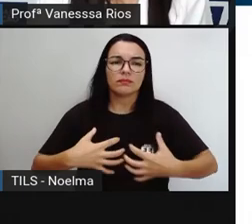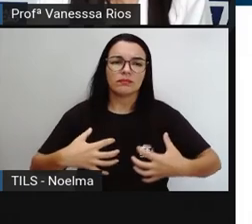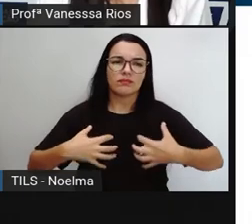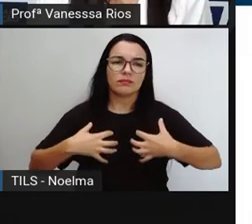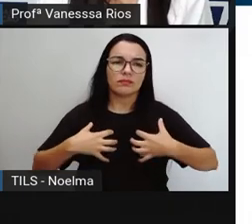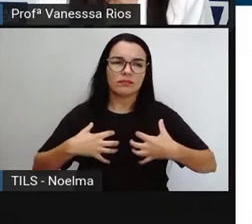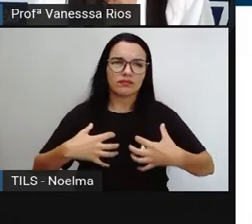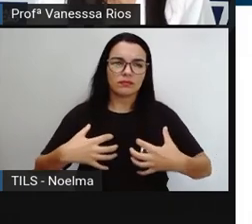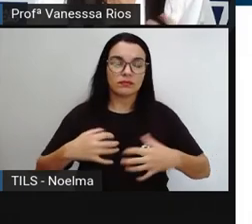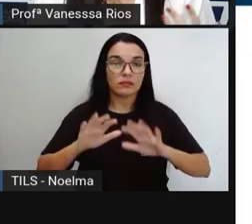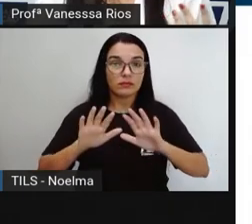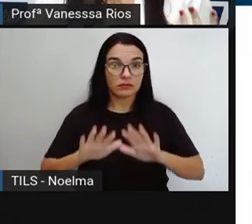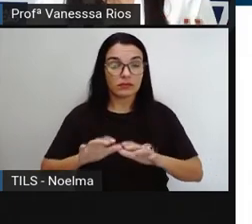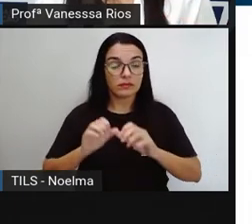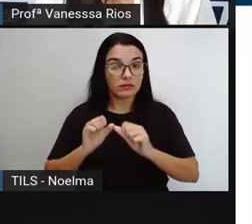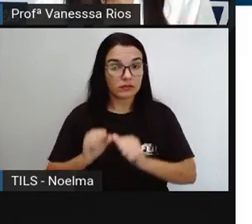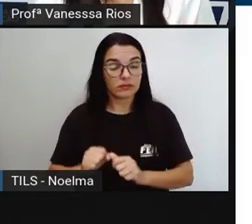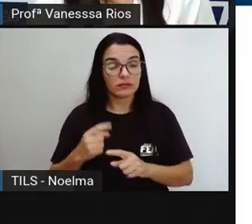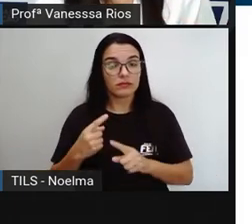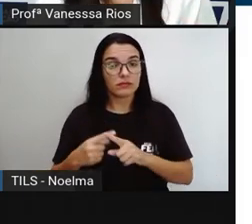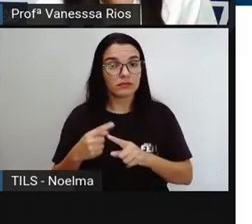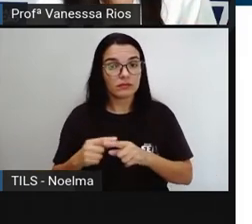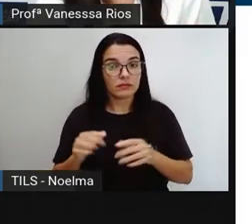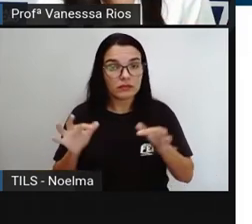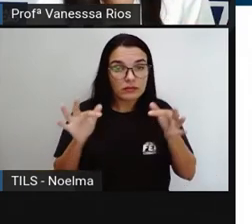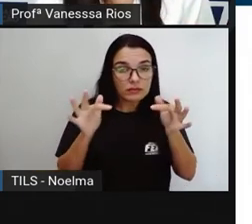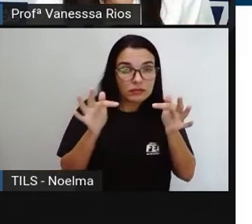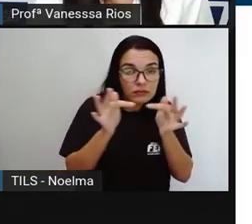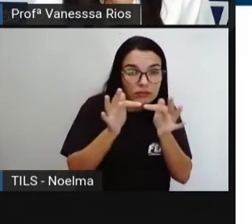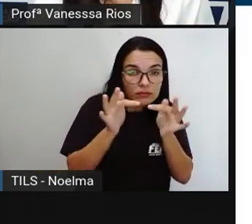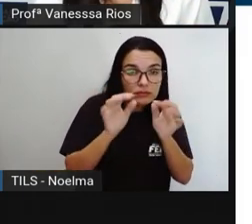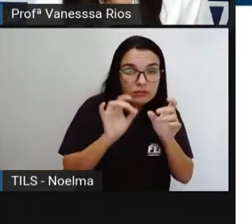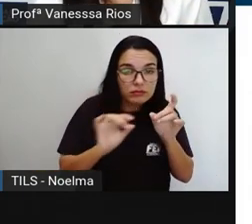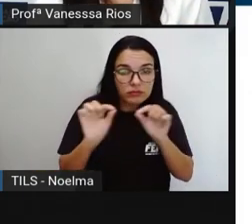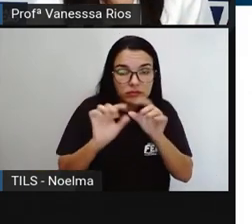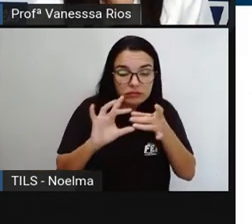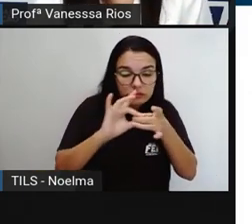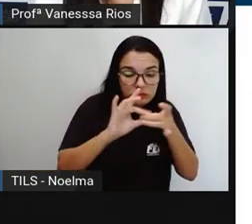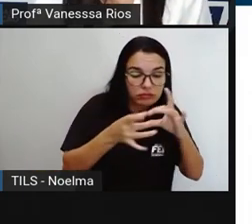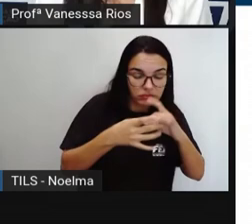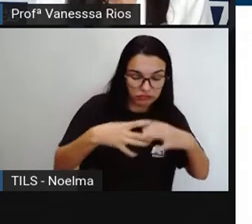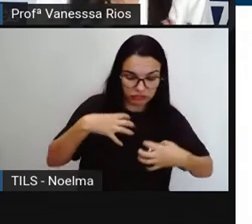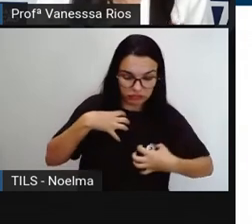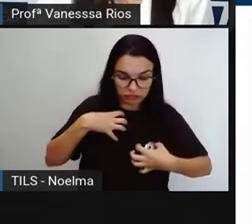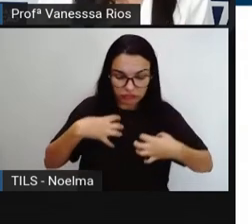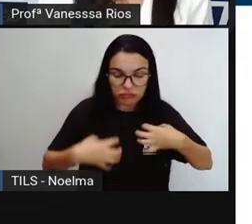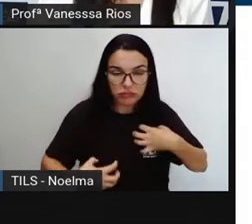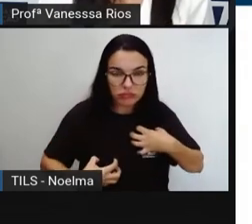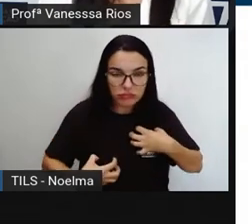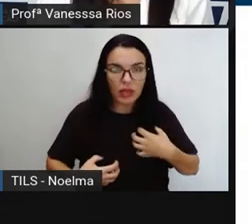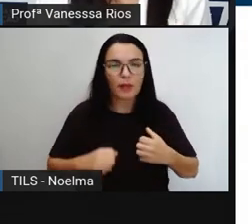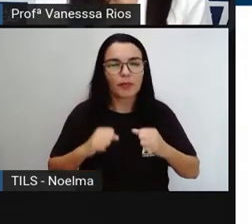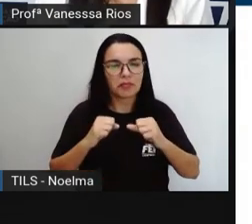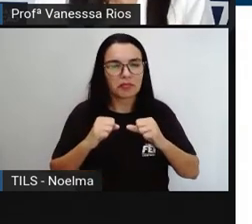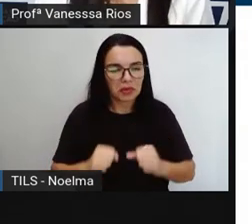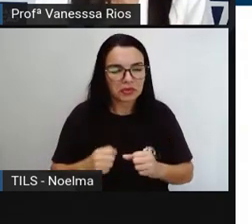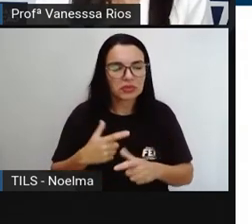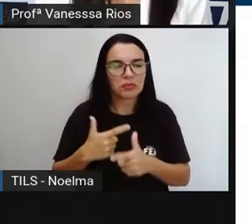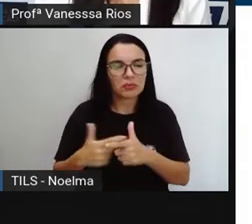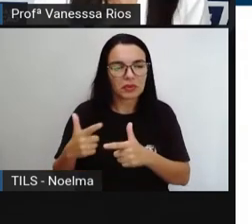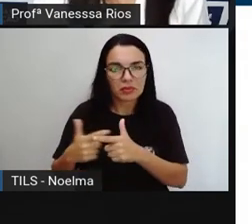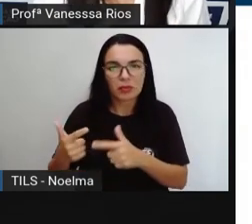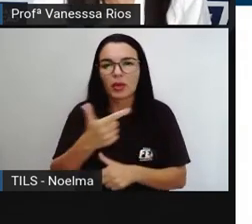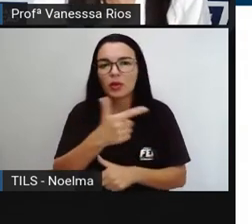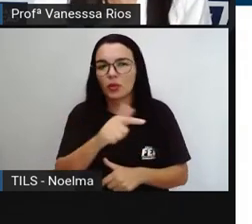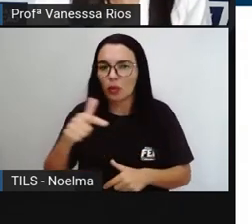mas pode justamente por conta dessa ligação que o sistema tem entre si causar problemas em outros outros